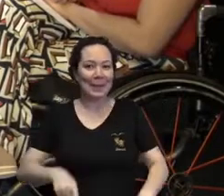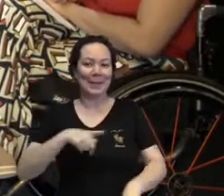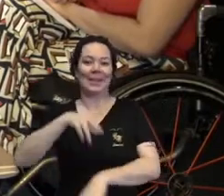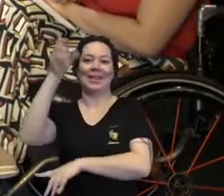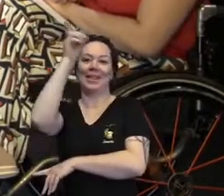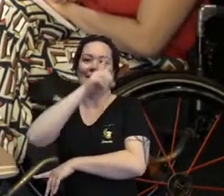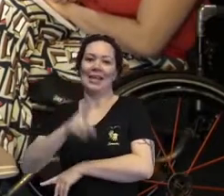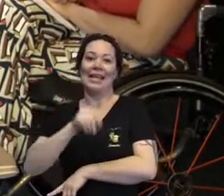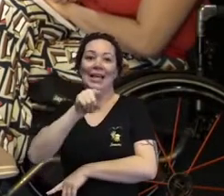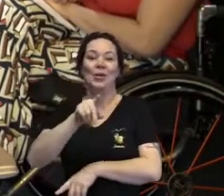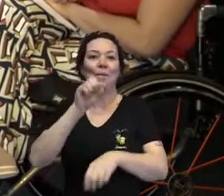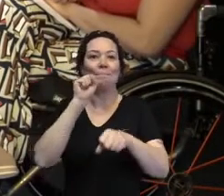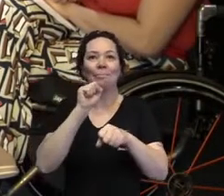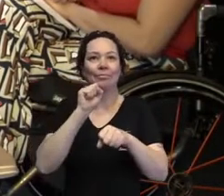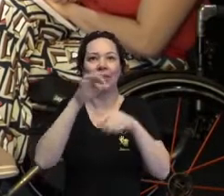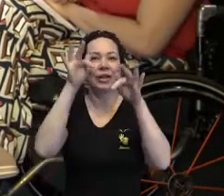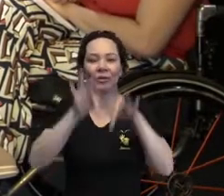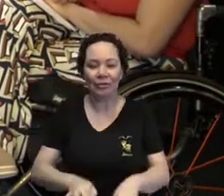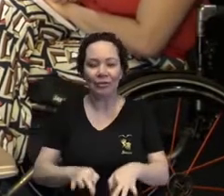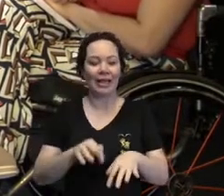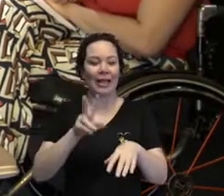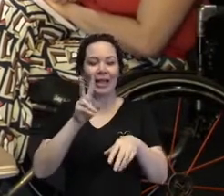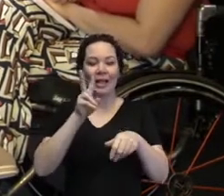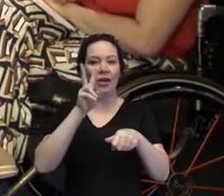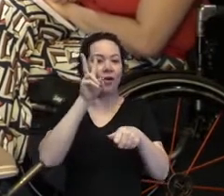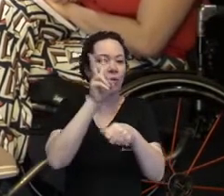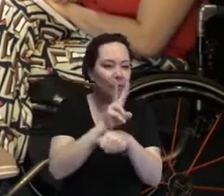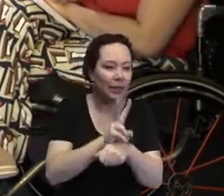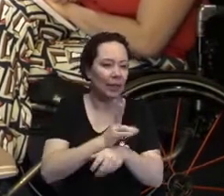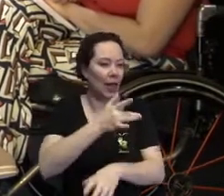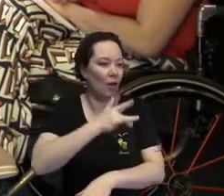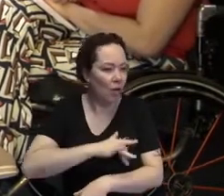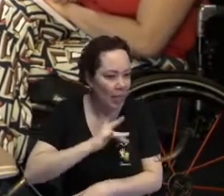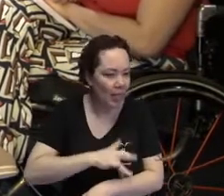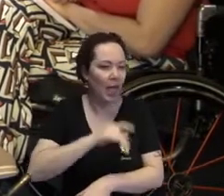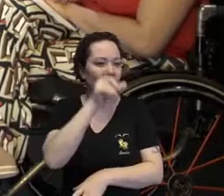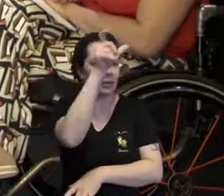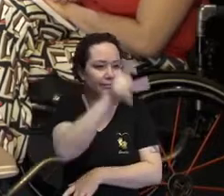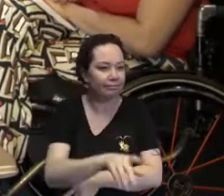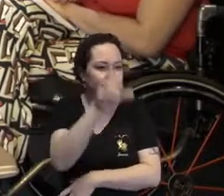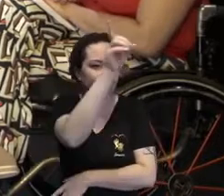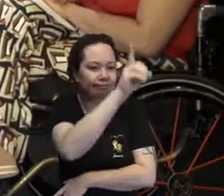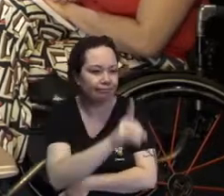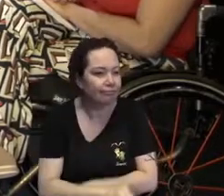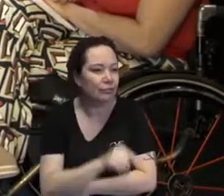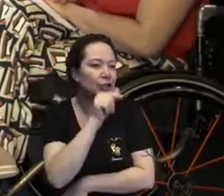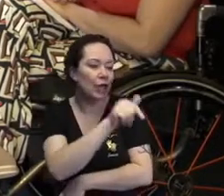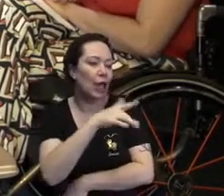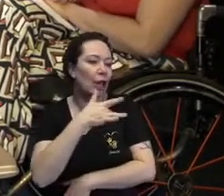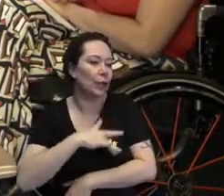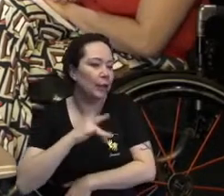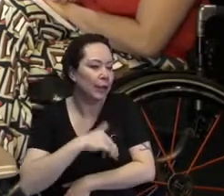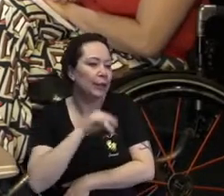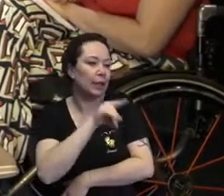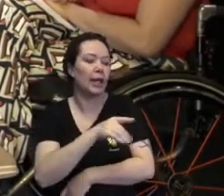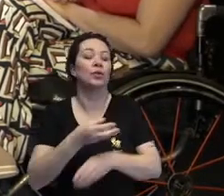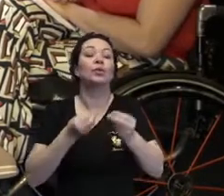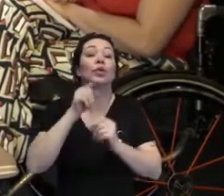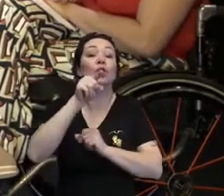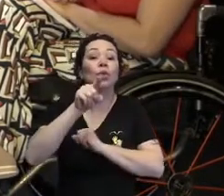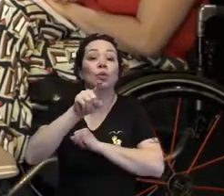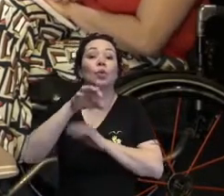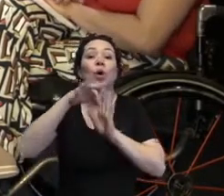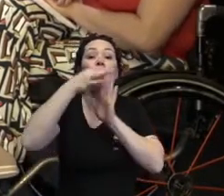esse olhar caridoso, com pena, de coitadismo. Como é que você, o você indicaria de um processo de mudança para isso